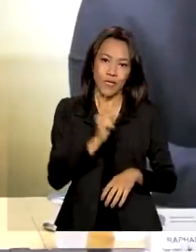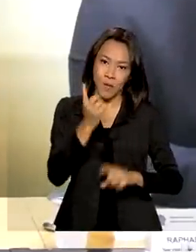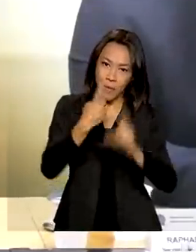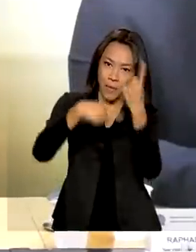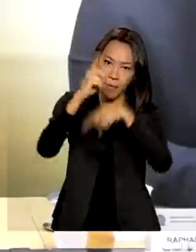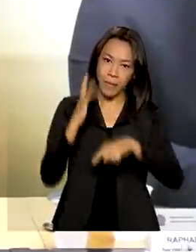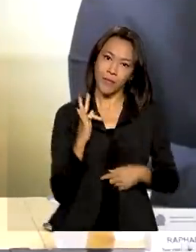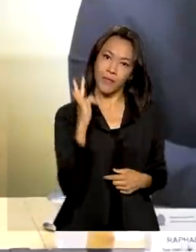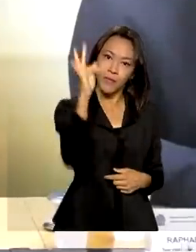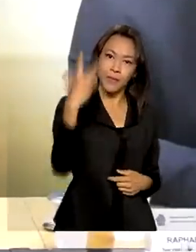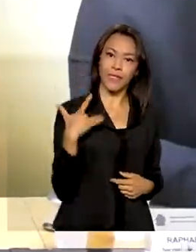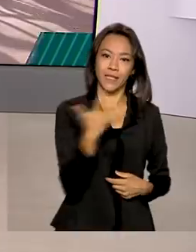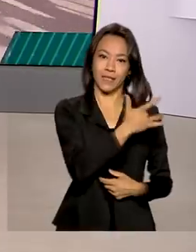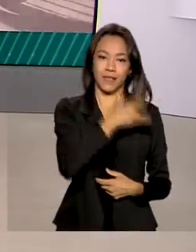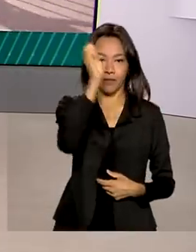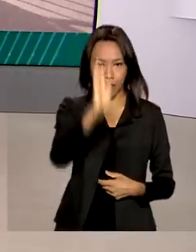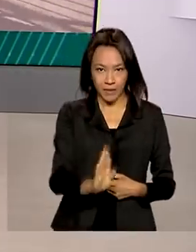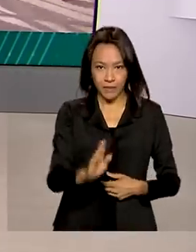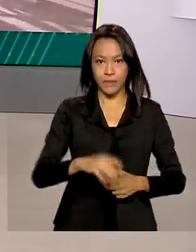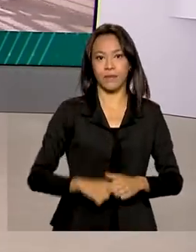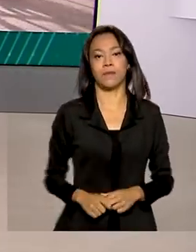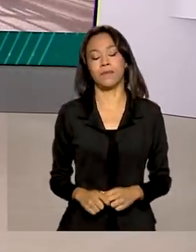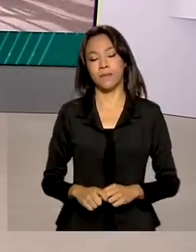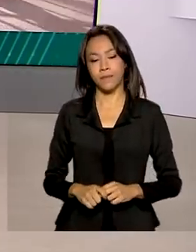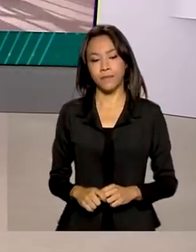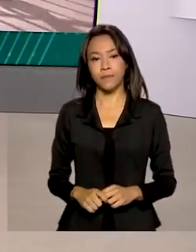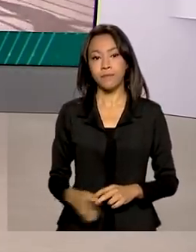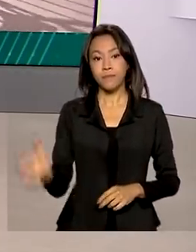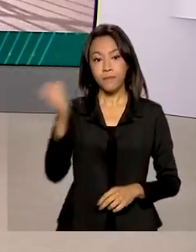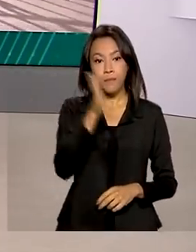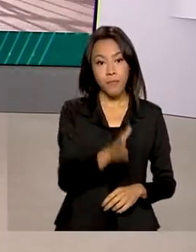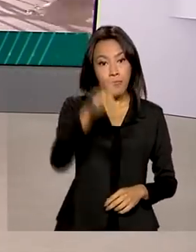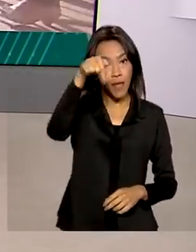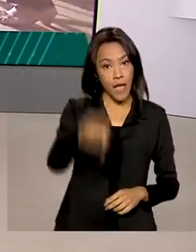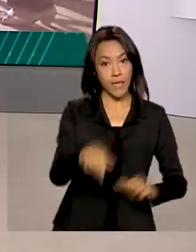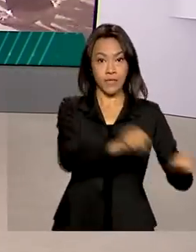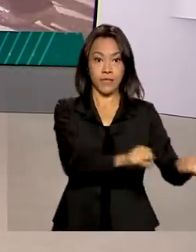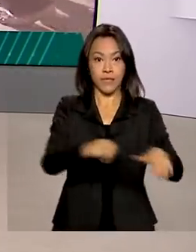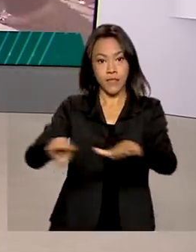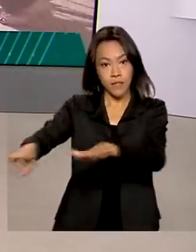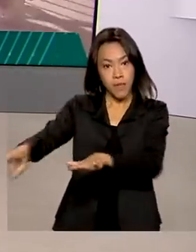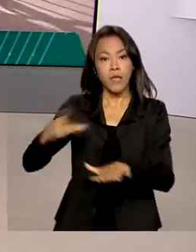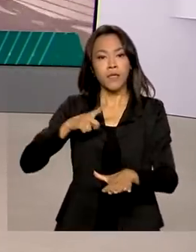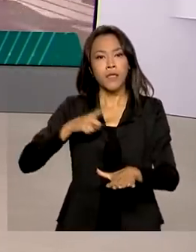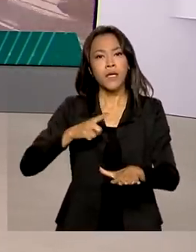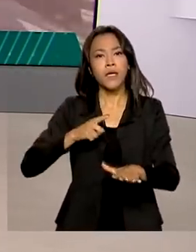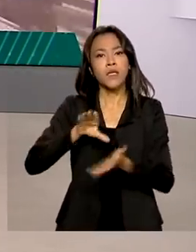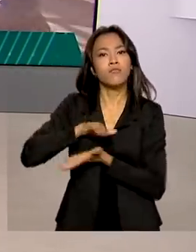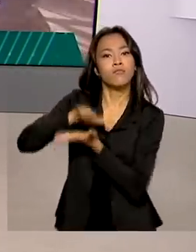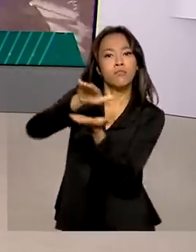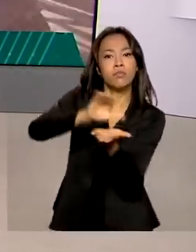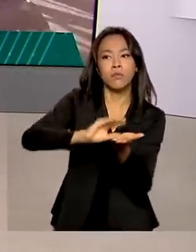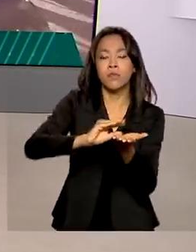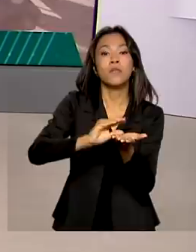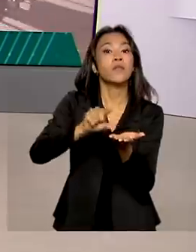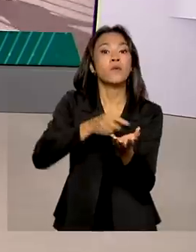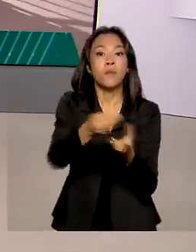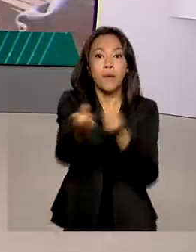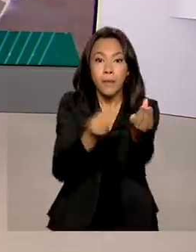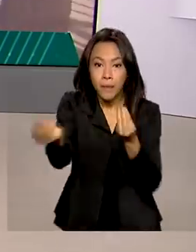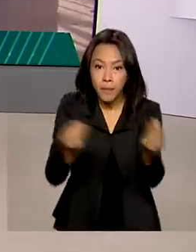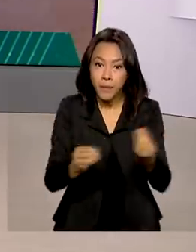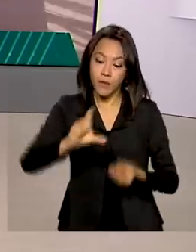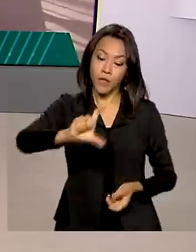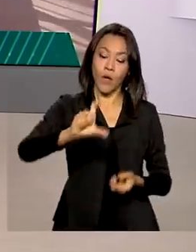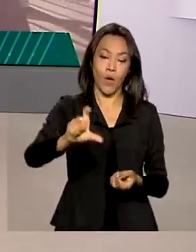assistência à saúde do Brasil. E esta semana tem distribuição de mais doses de vacinas contra a Covid-19